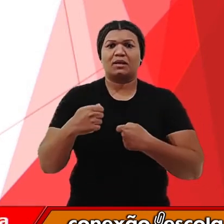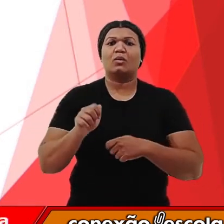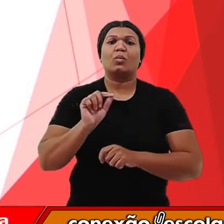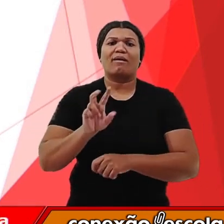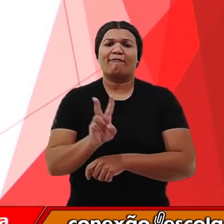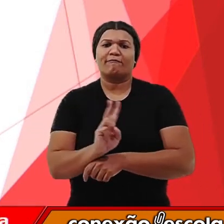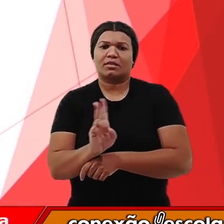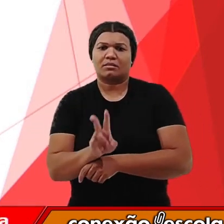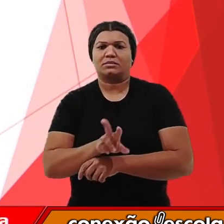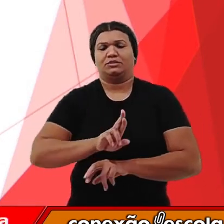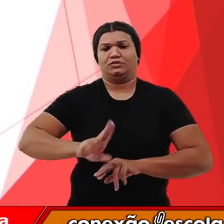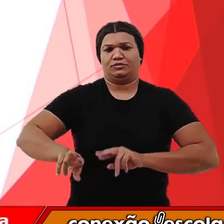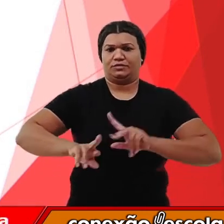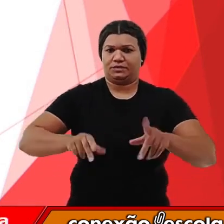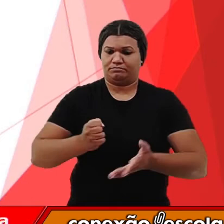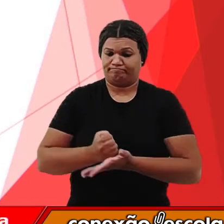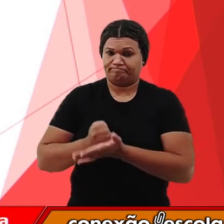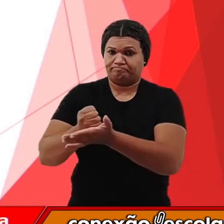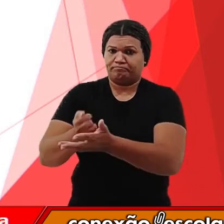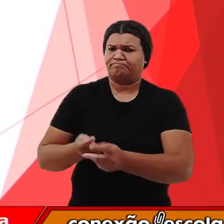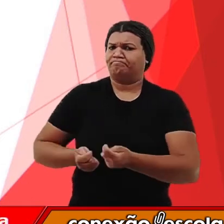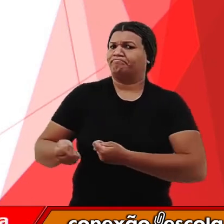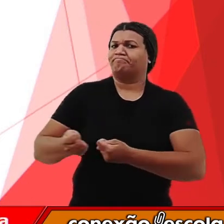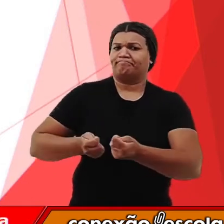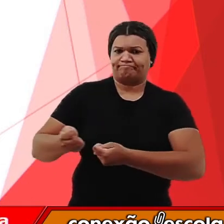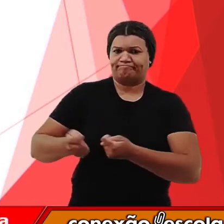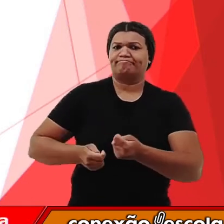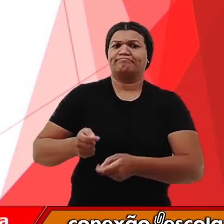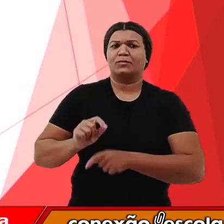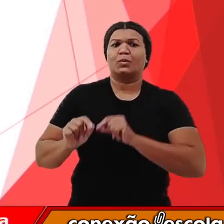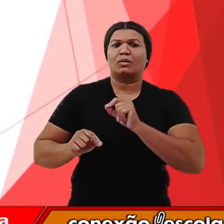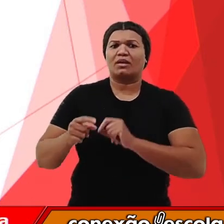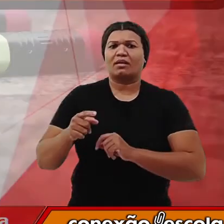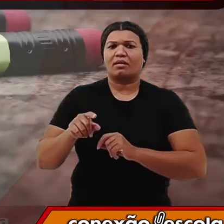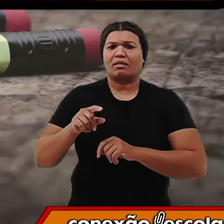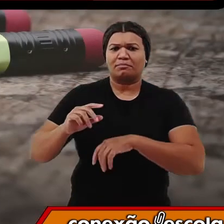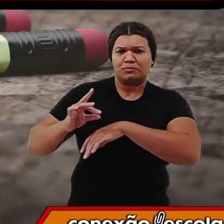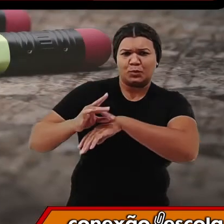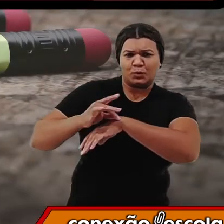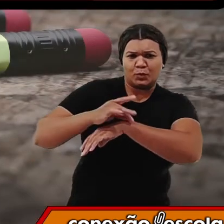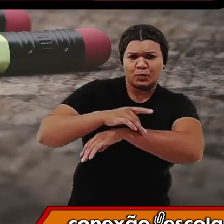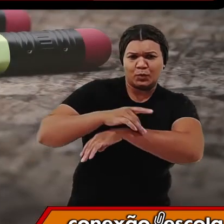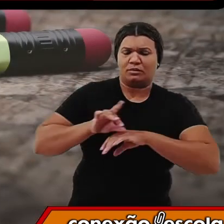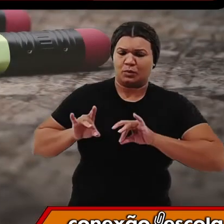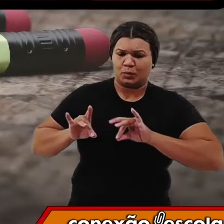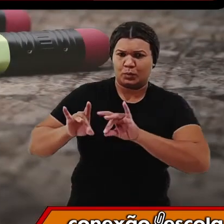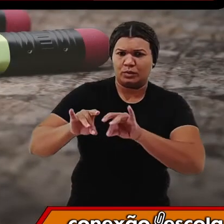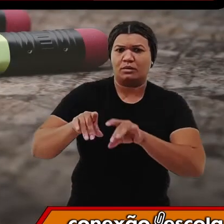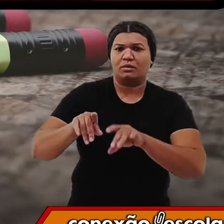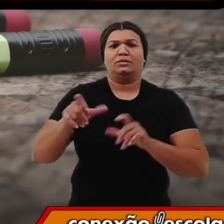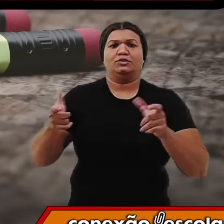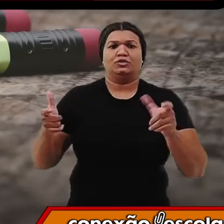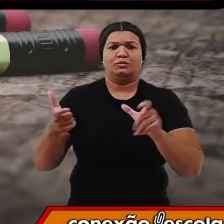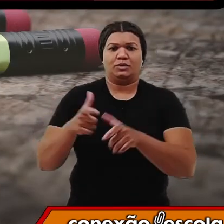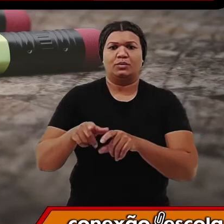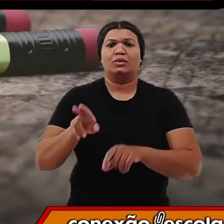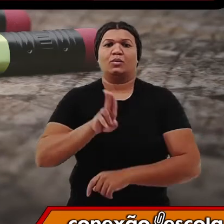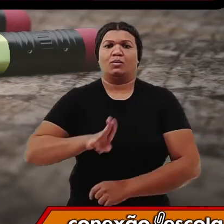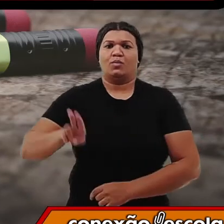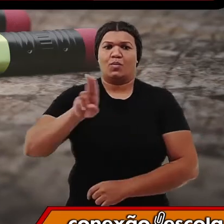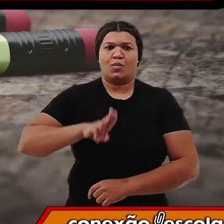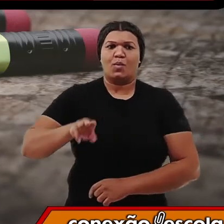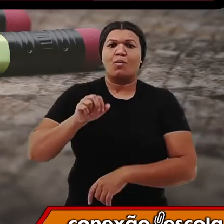auxilia no controle de pragas e, por sua vez, vai reduzir o uso de fertilizantes e também